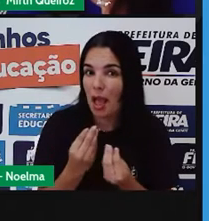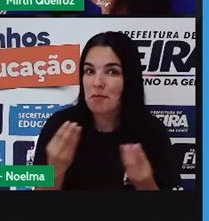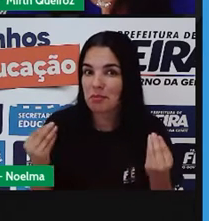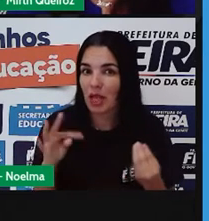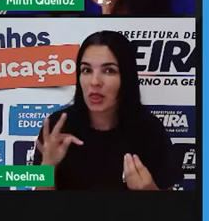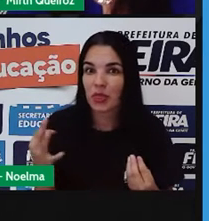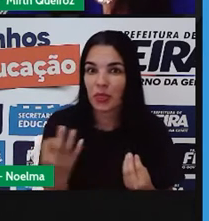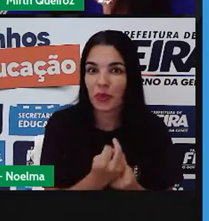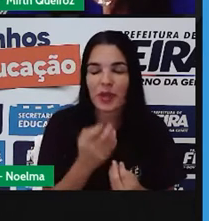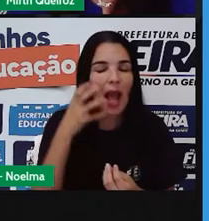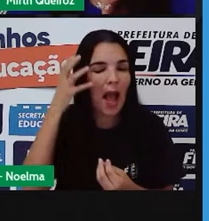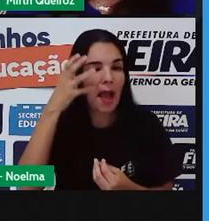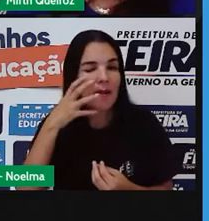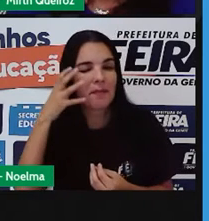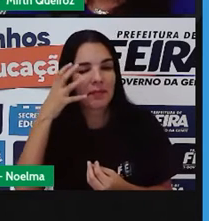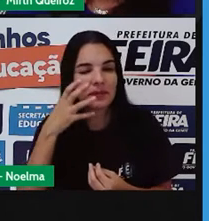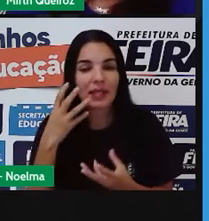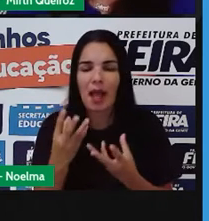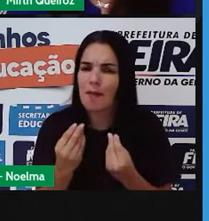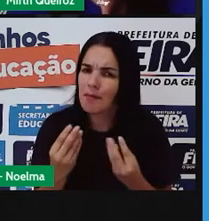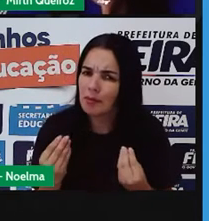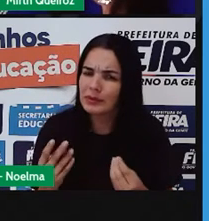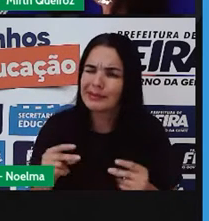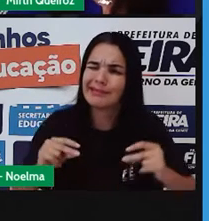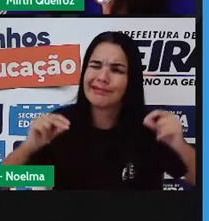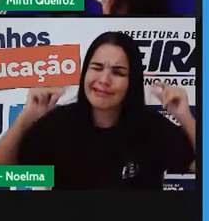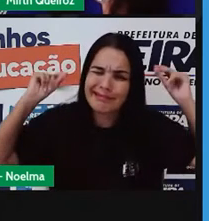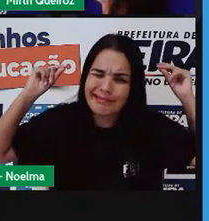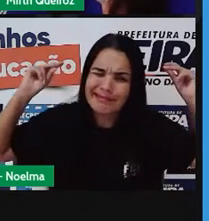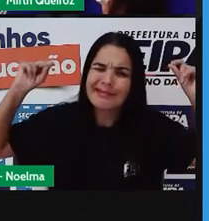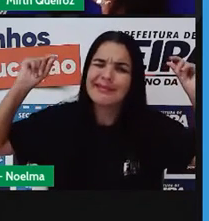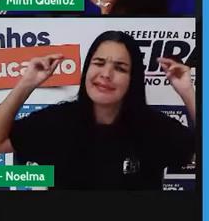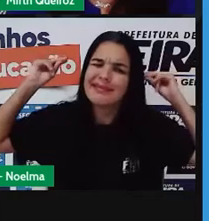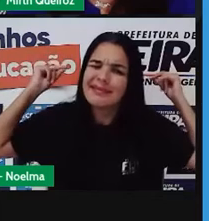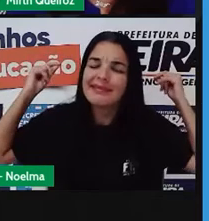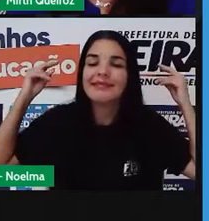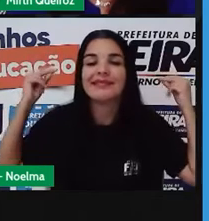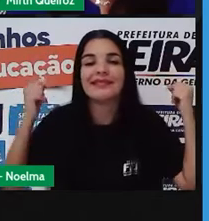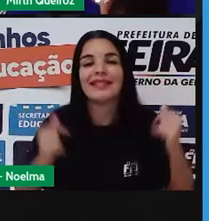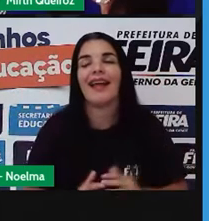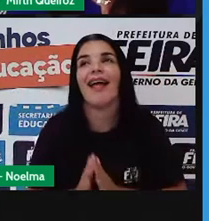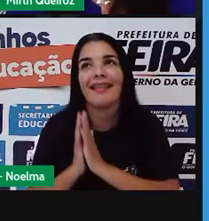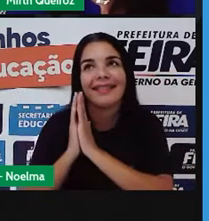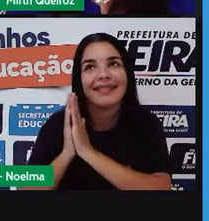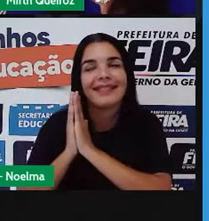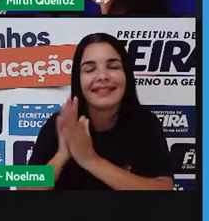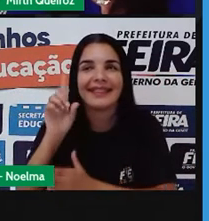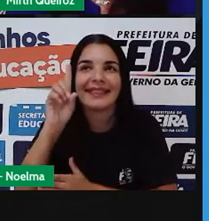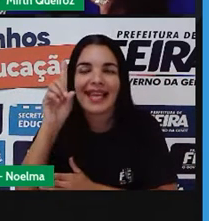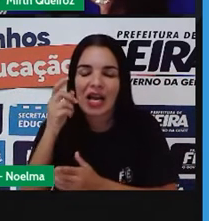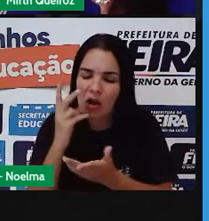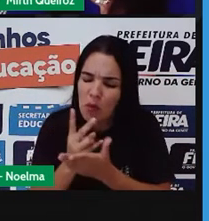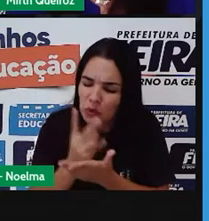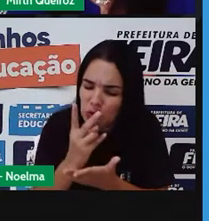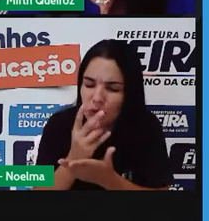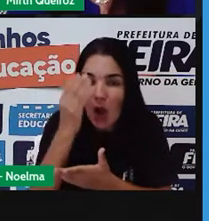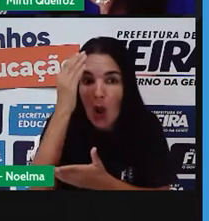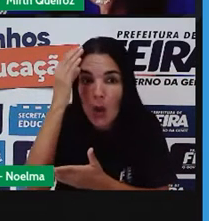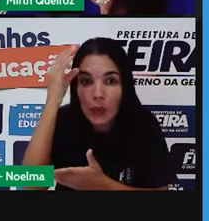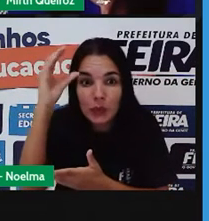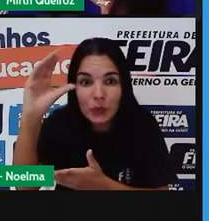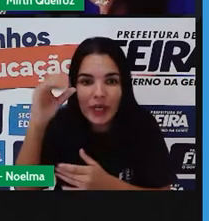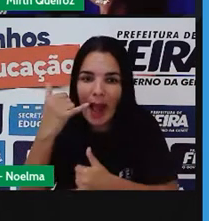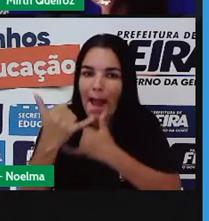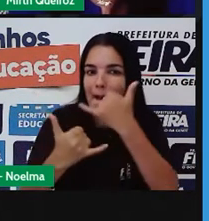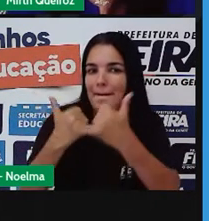músicas aí. São músicas muito antigas e que, graças a Deus, permanecem na nossa cultura do brincar,